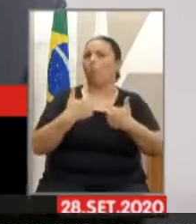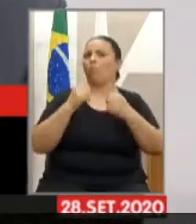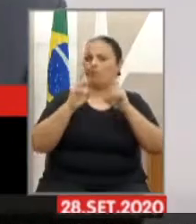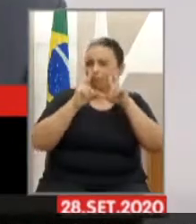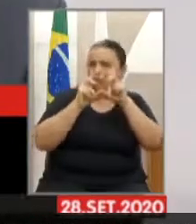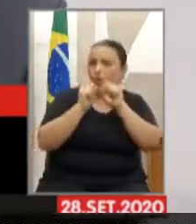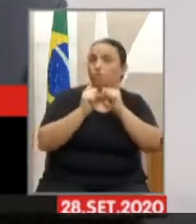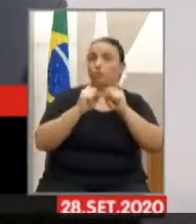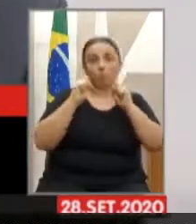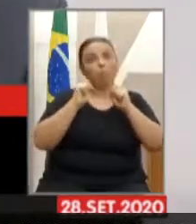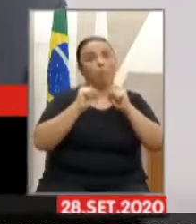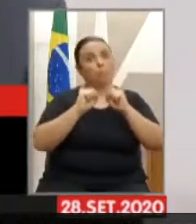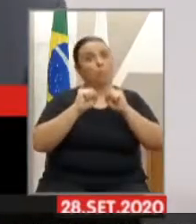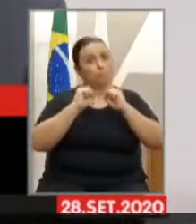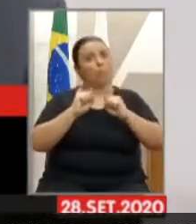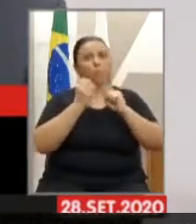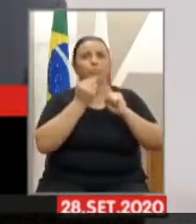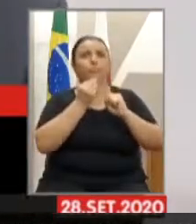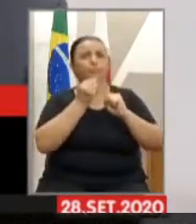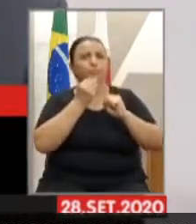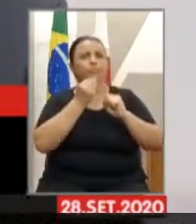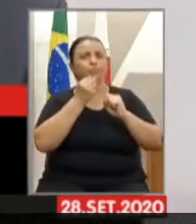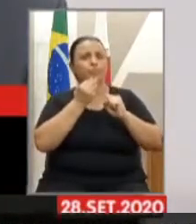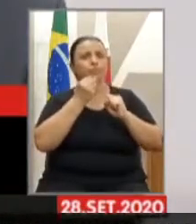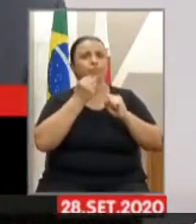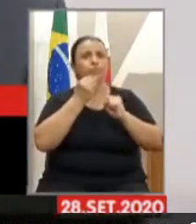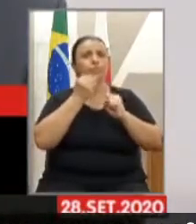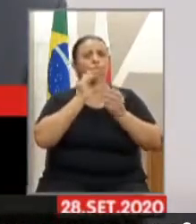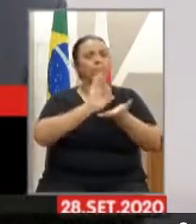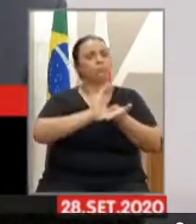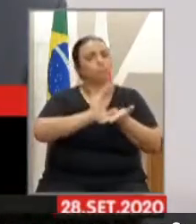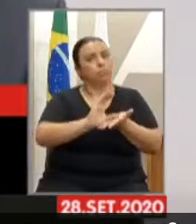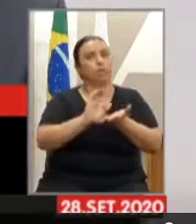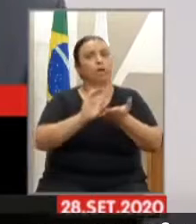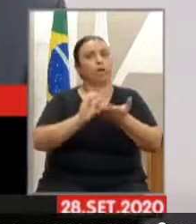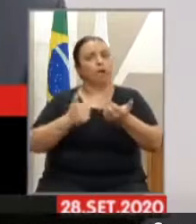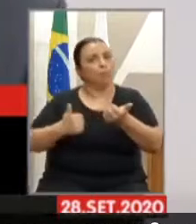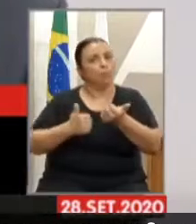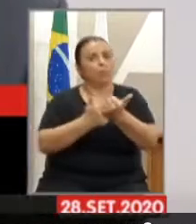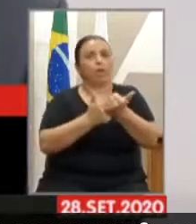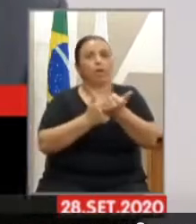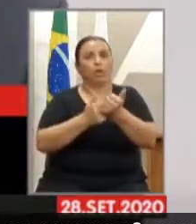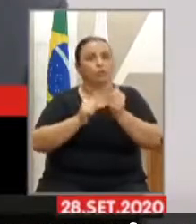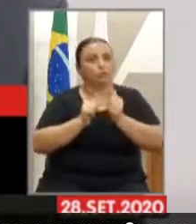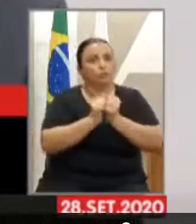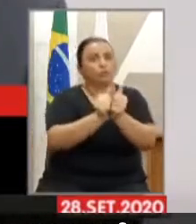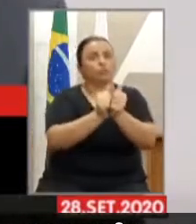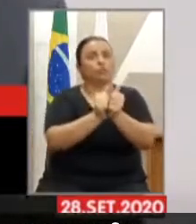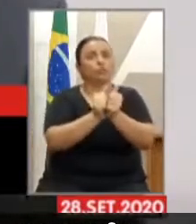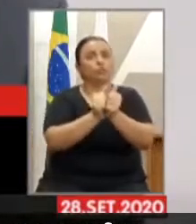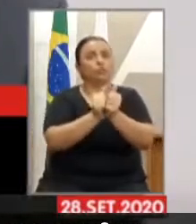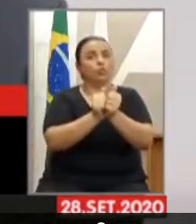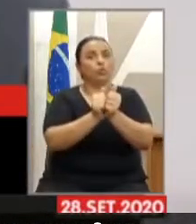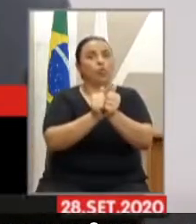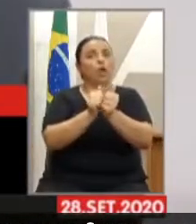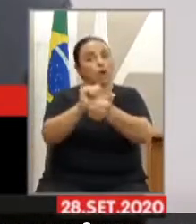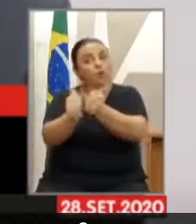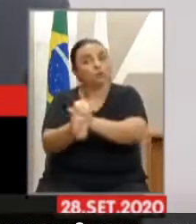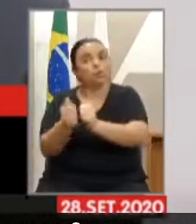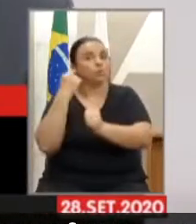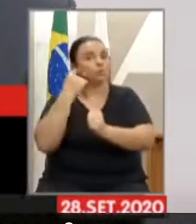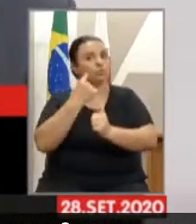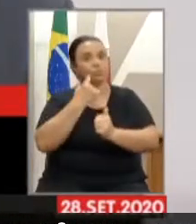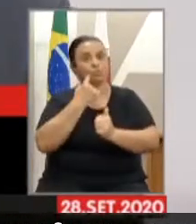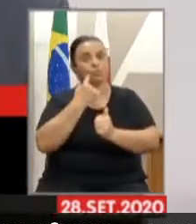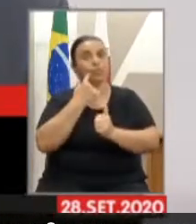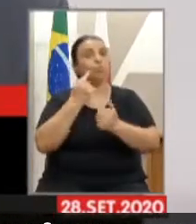Gerais, participar, estar junto, caminhar, dar oportunidade, porque o